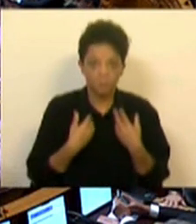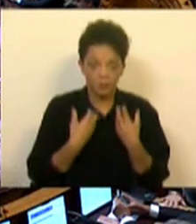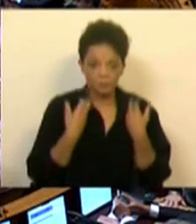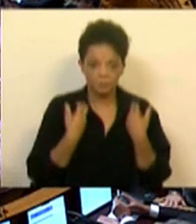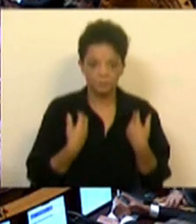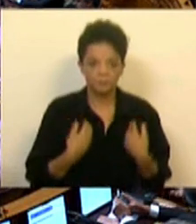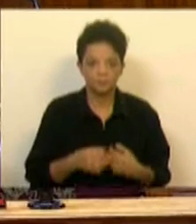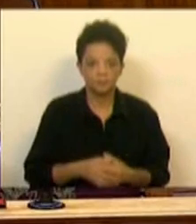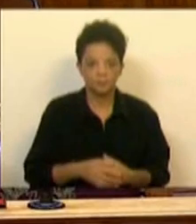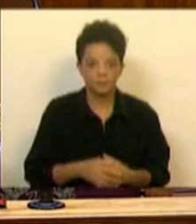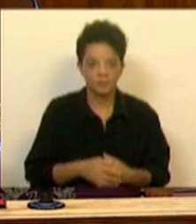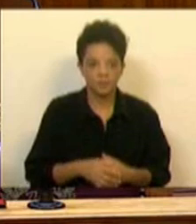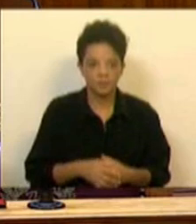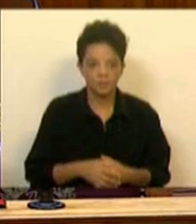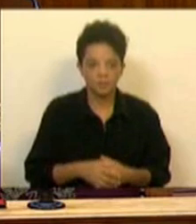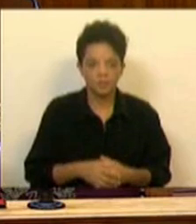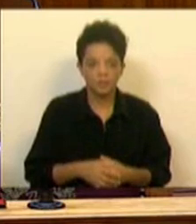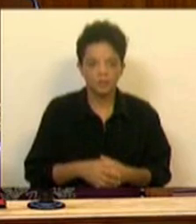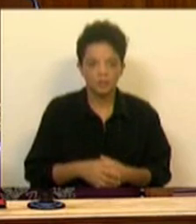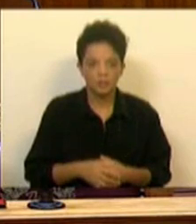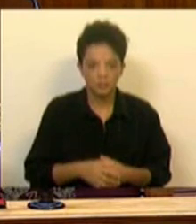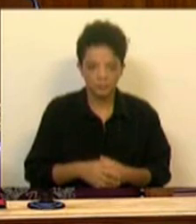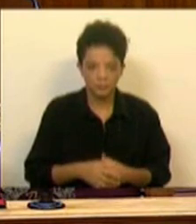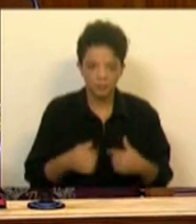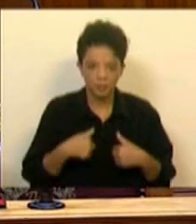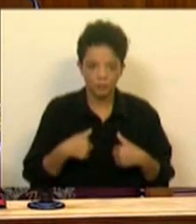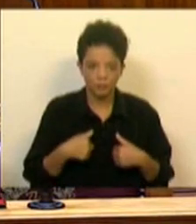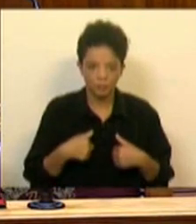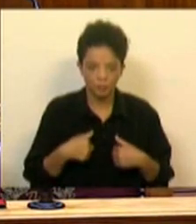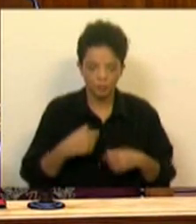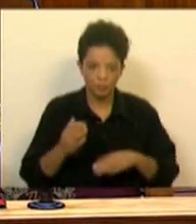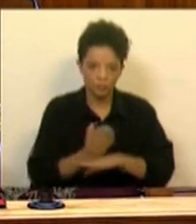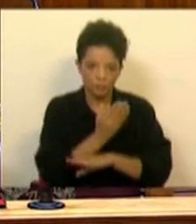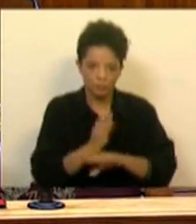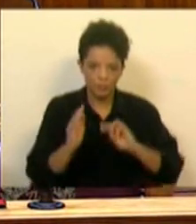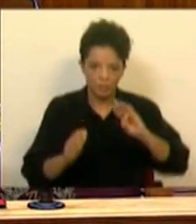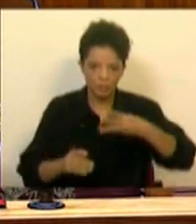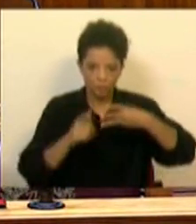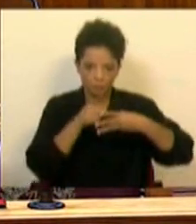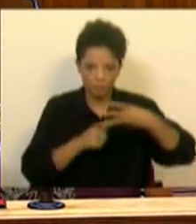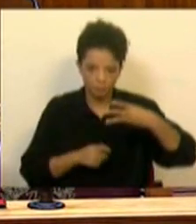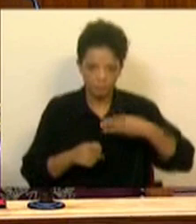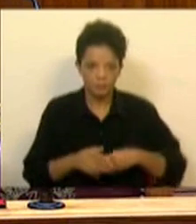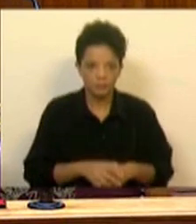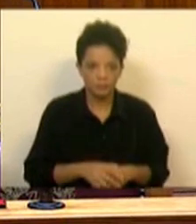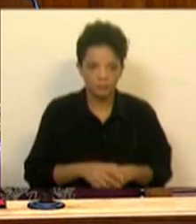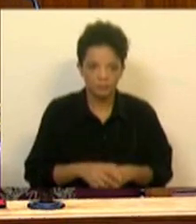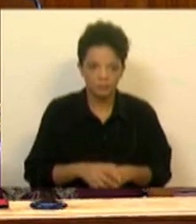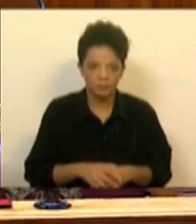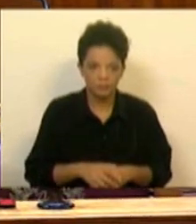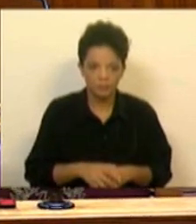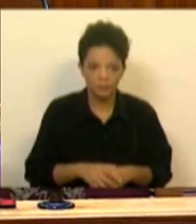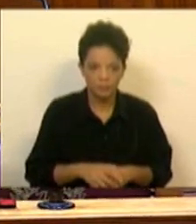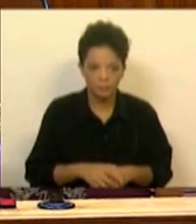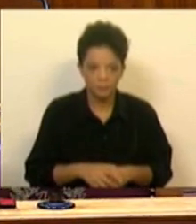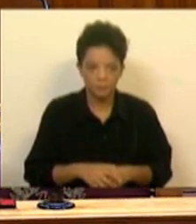dividiria estas questões em três pontos. Relativamente à questão